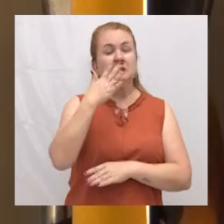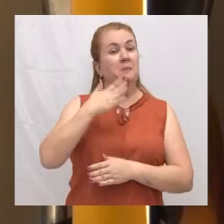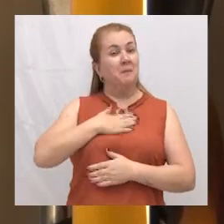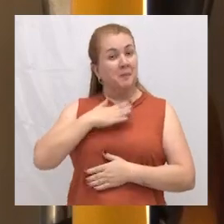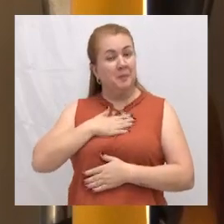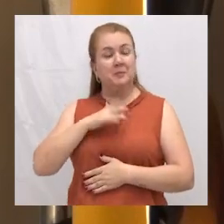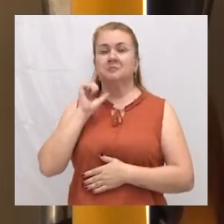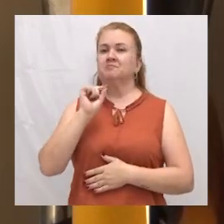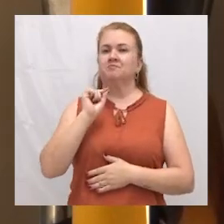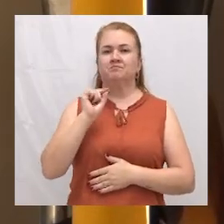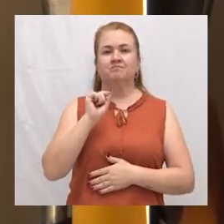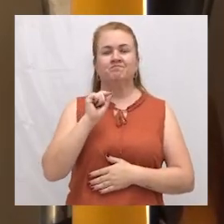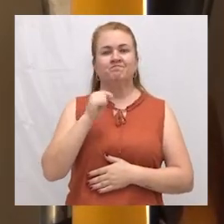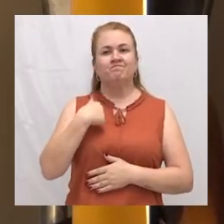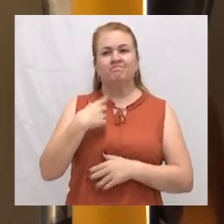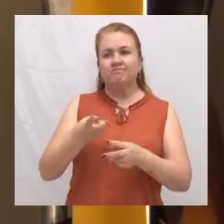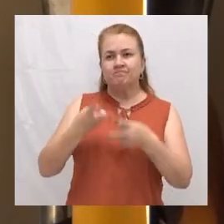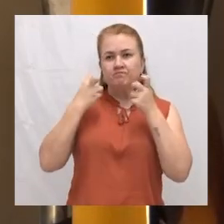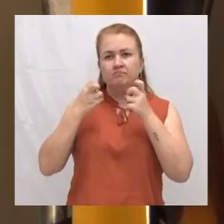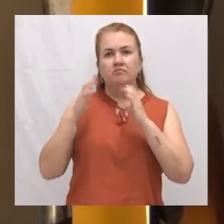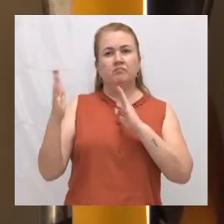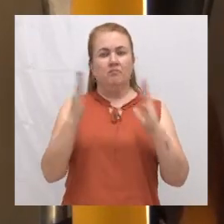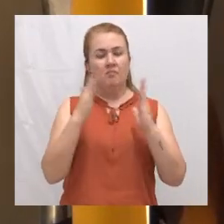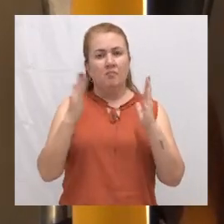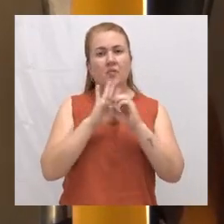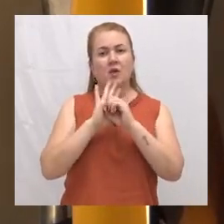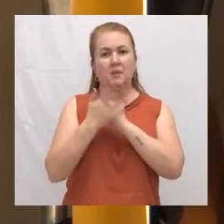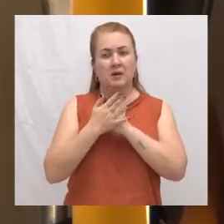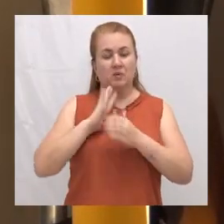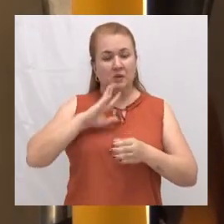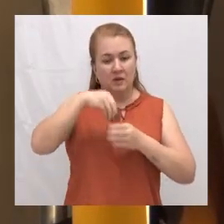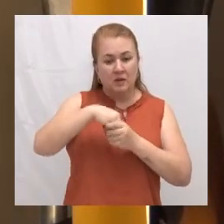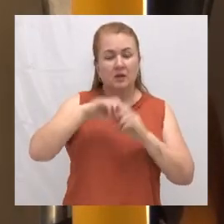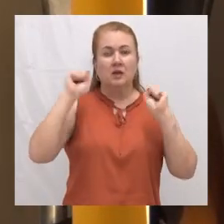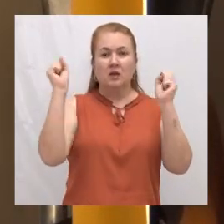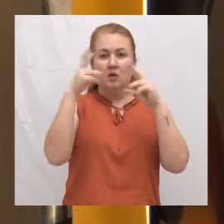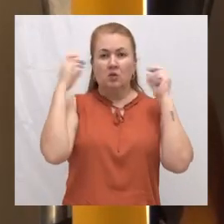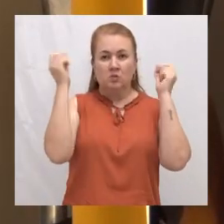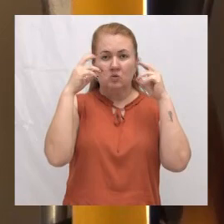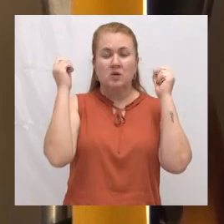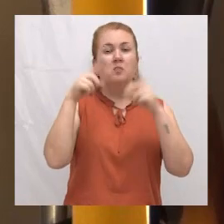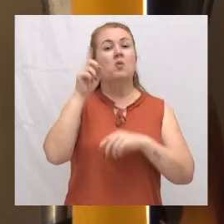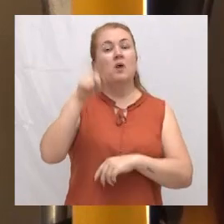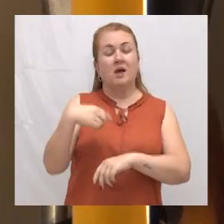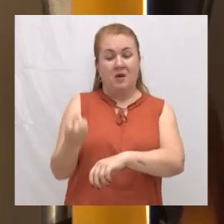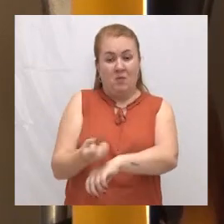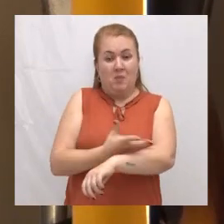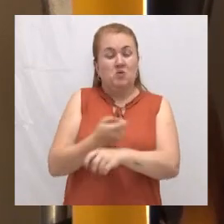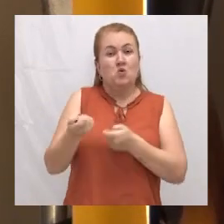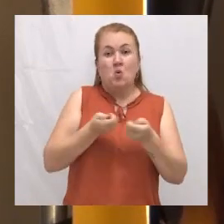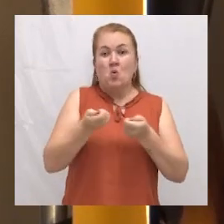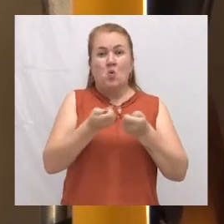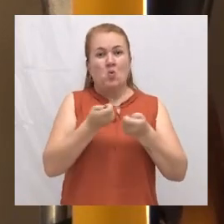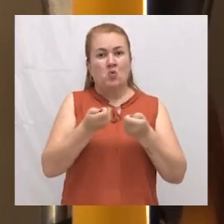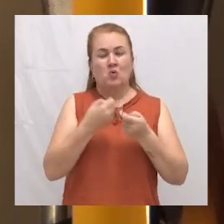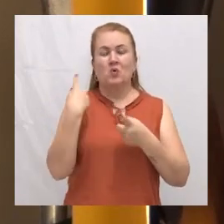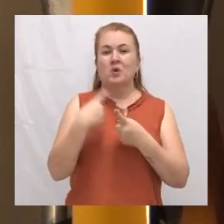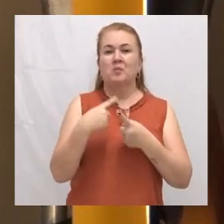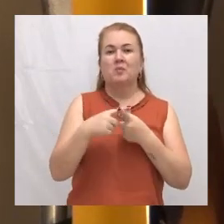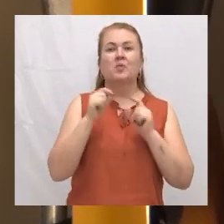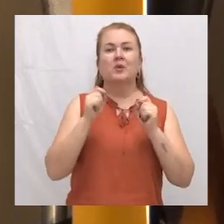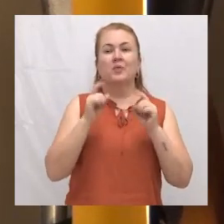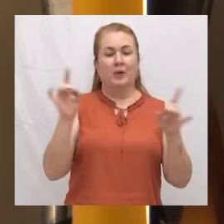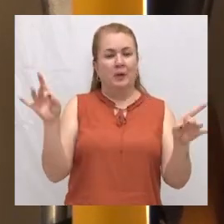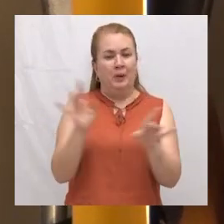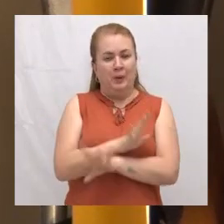mim, o que foi, durante a pandemia, estar dentro do SAMU, é o emocional, o controle emocional. Porque você sair de um